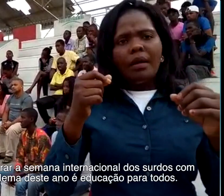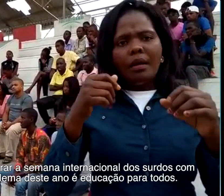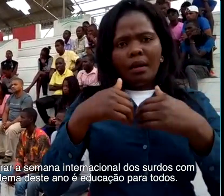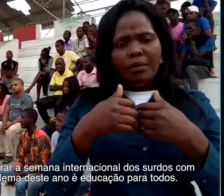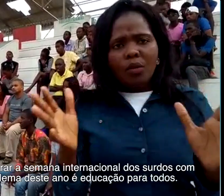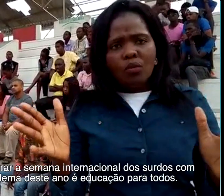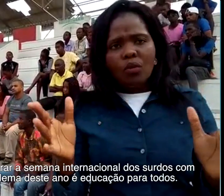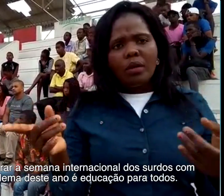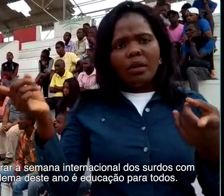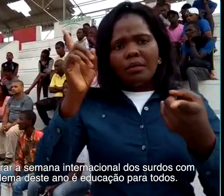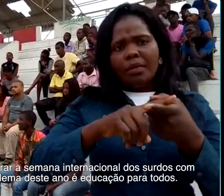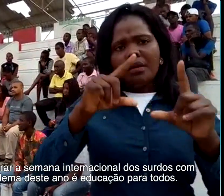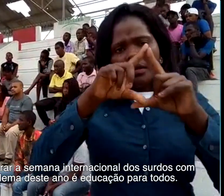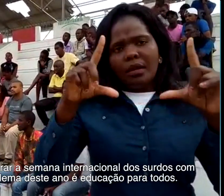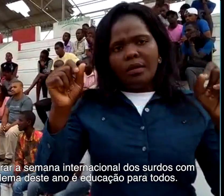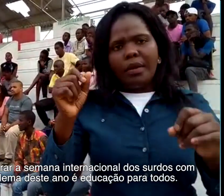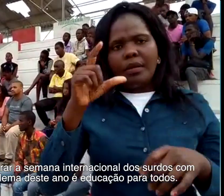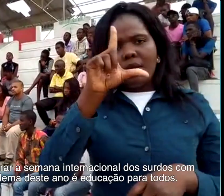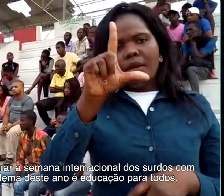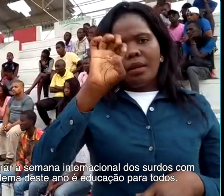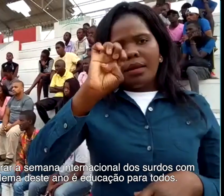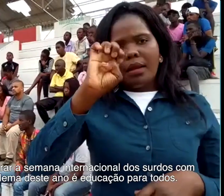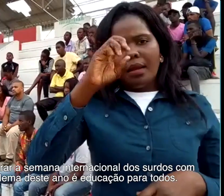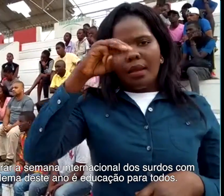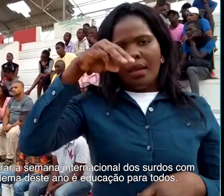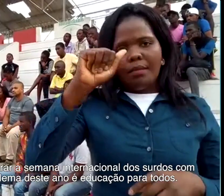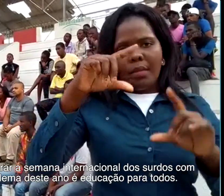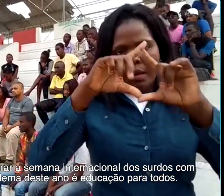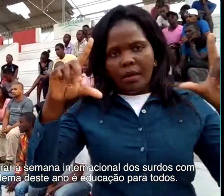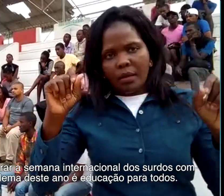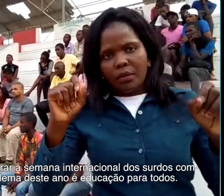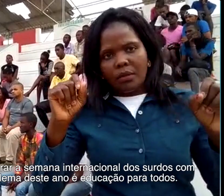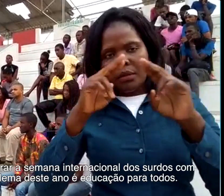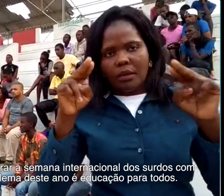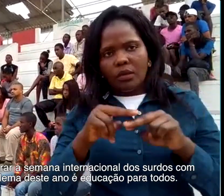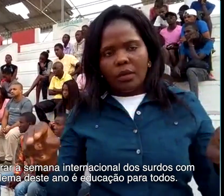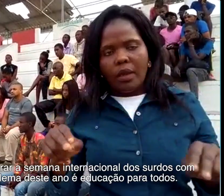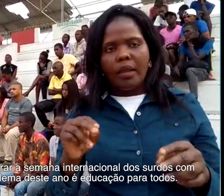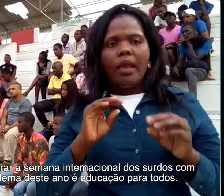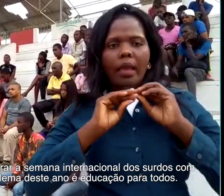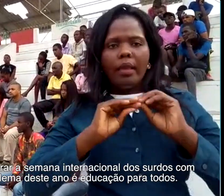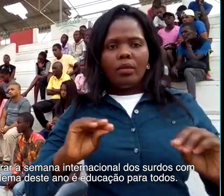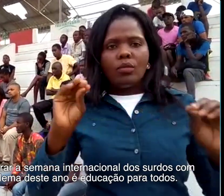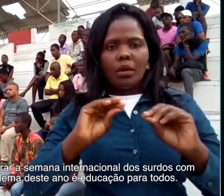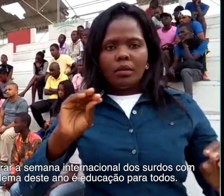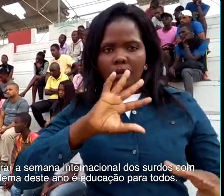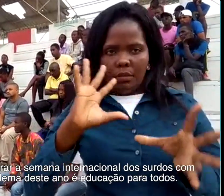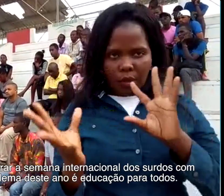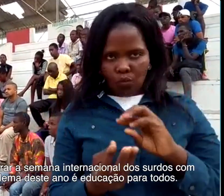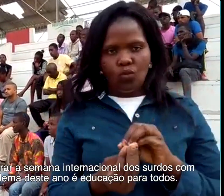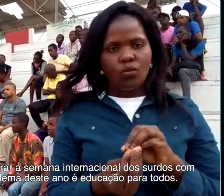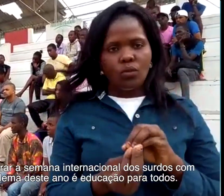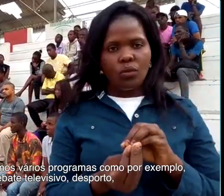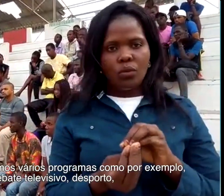E o lema deste ano é Educação para Todos. Nesta